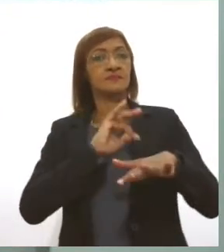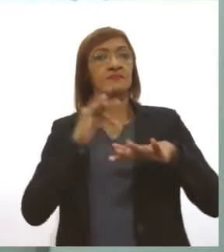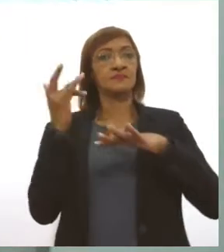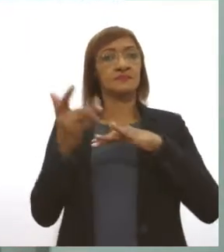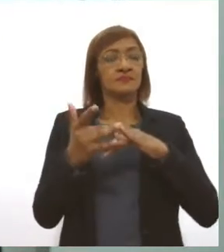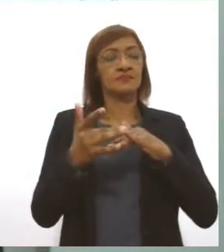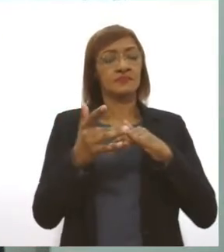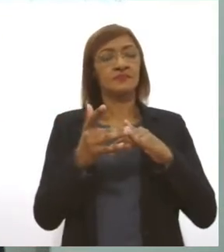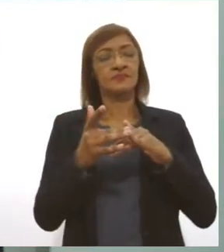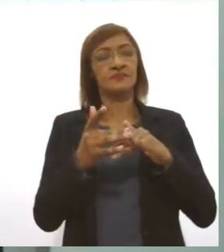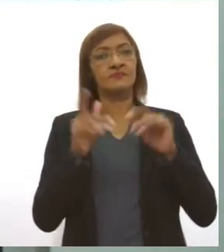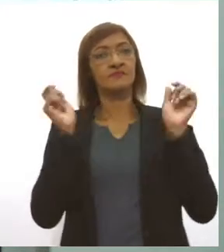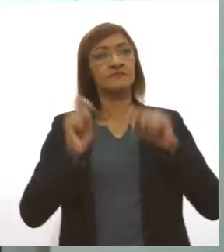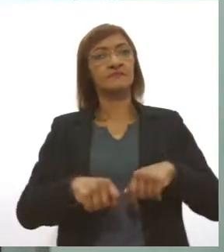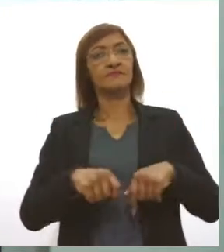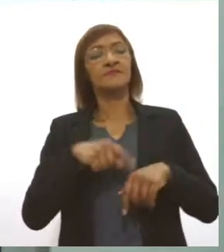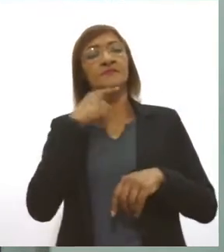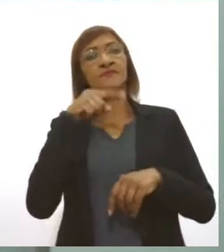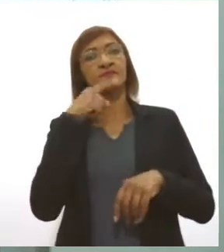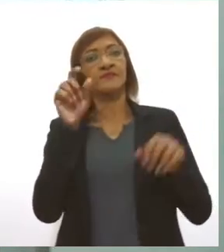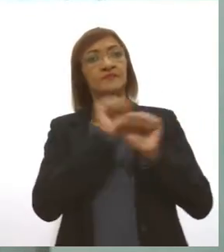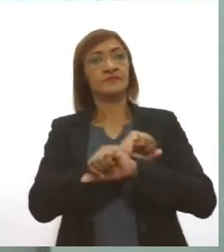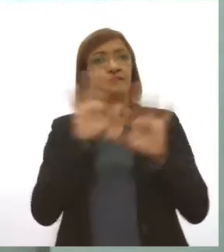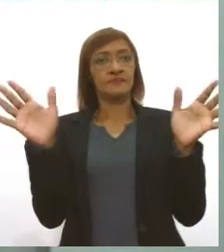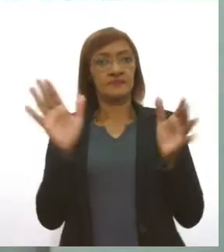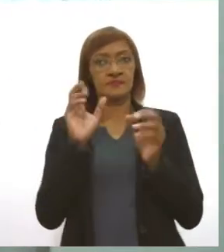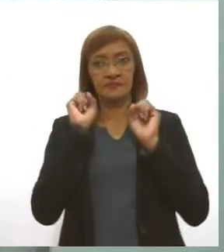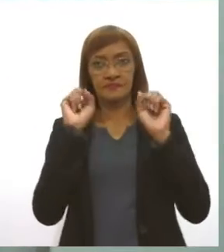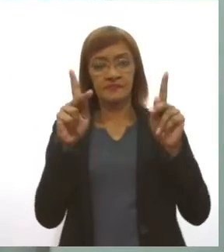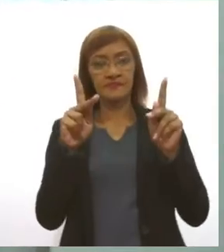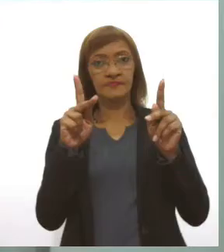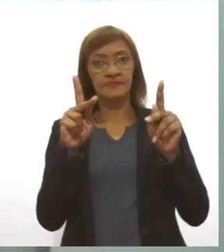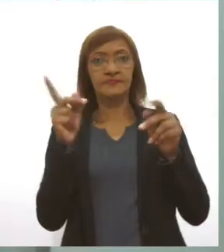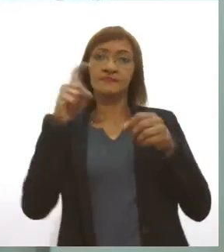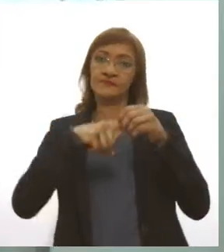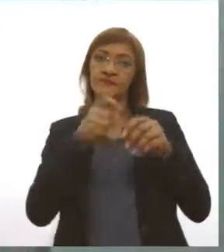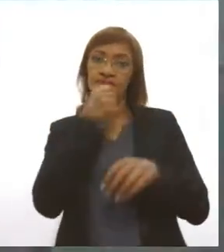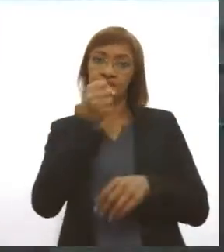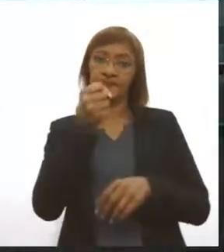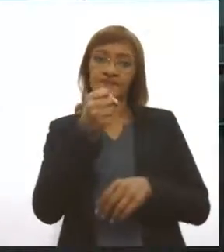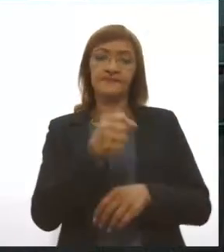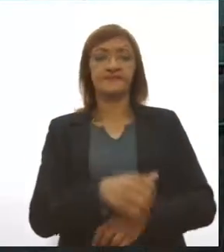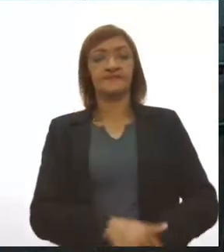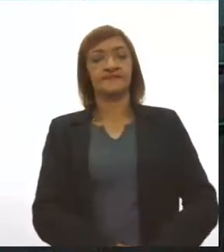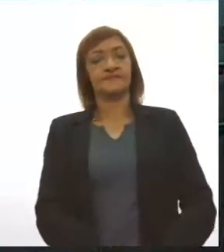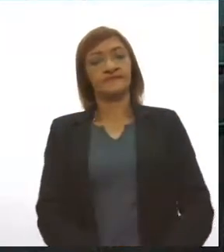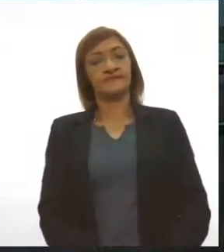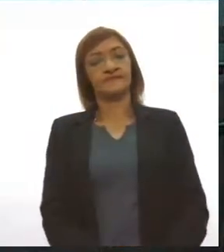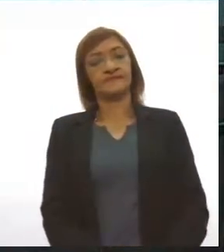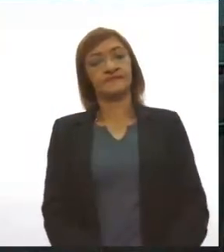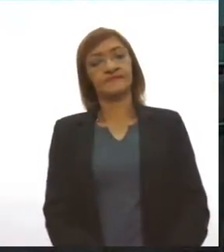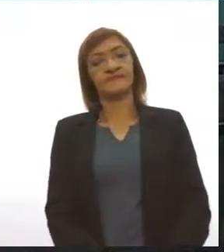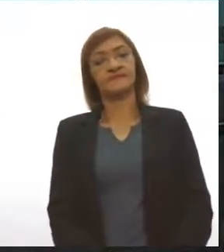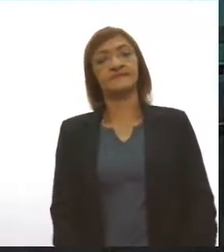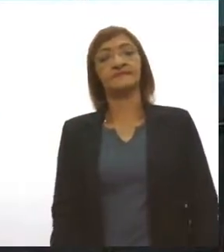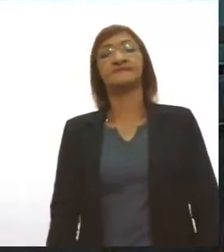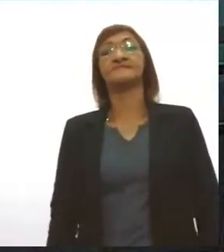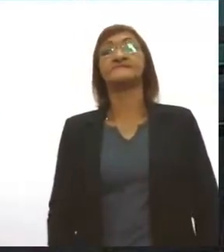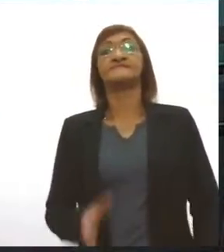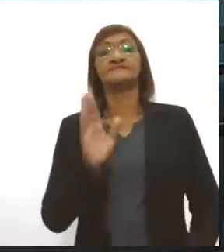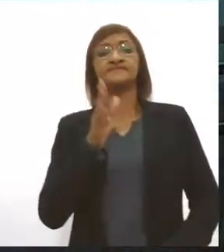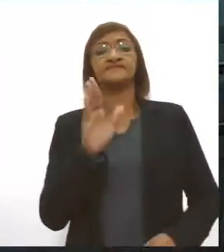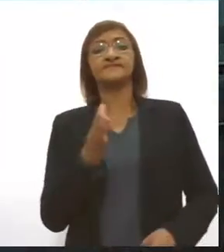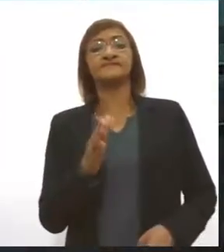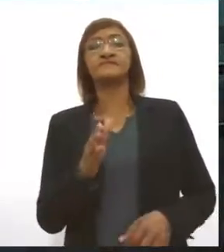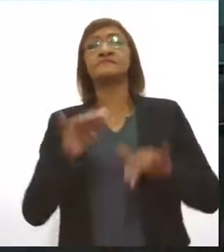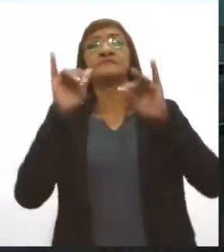e tire as suas dúvidas, ok? Voltamos aos estúdios. É isso aí, a gente já volta direto com